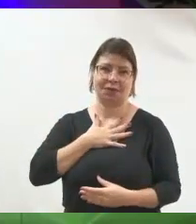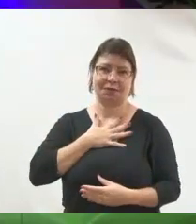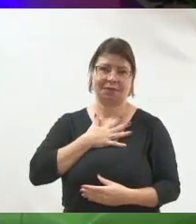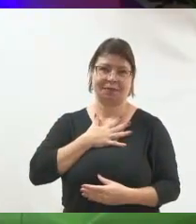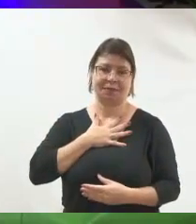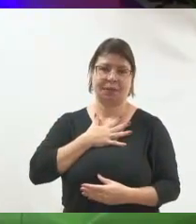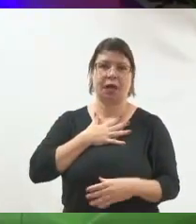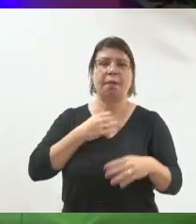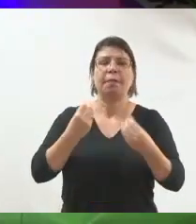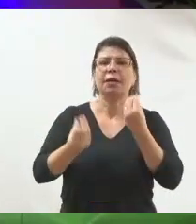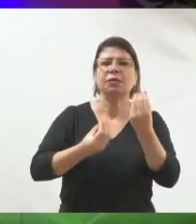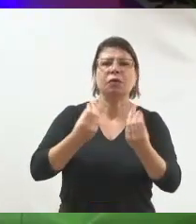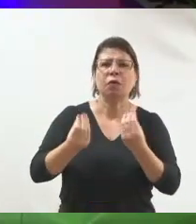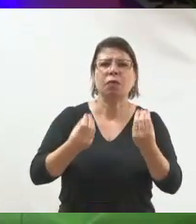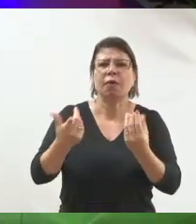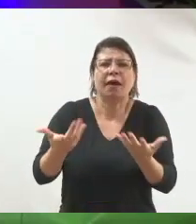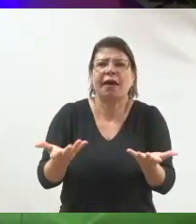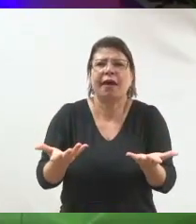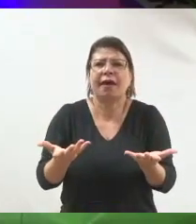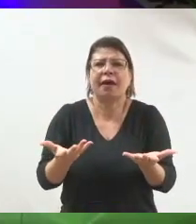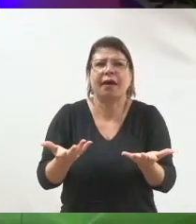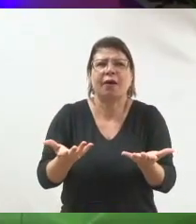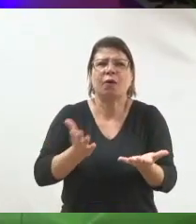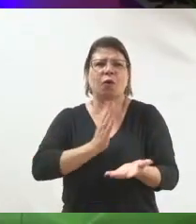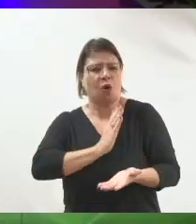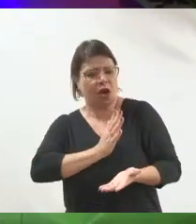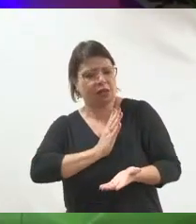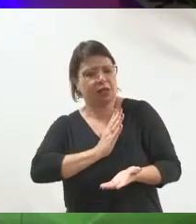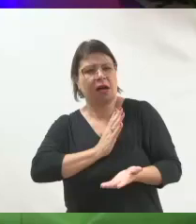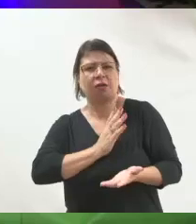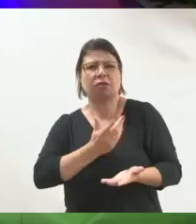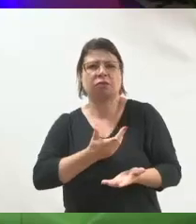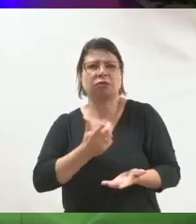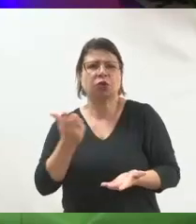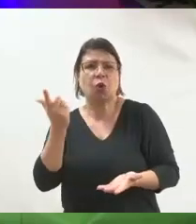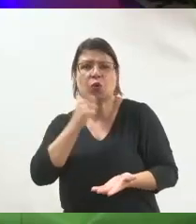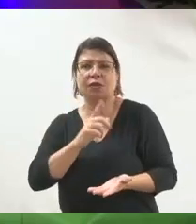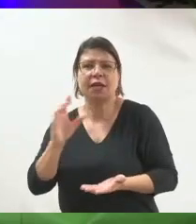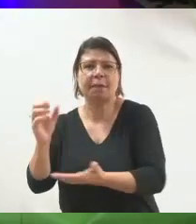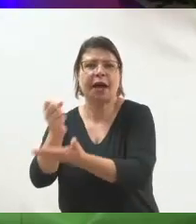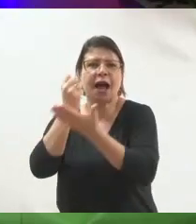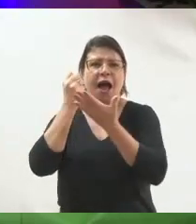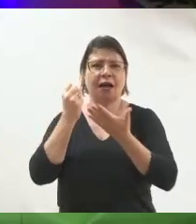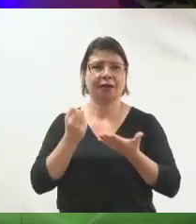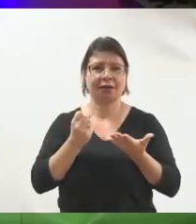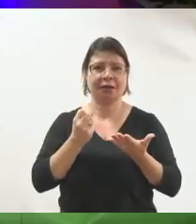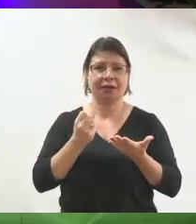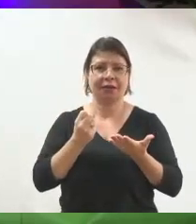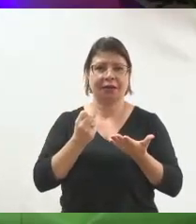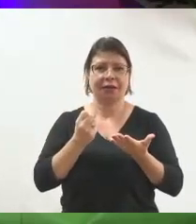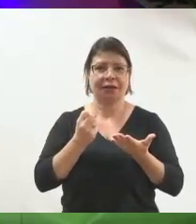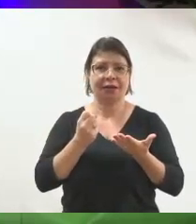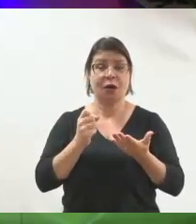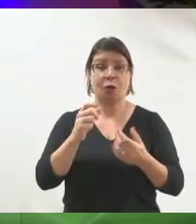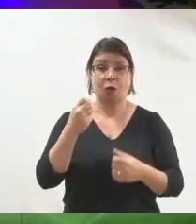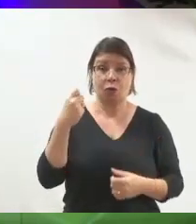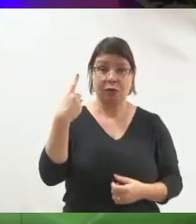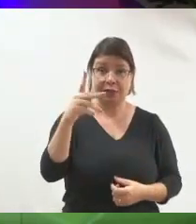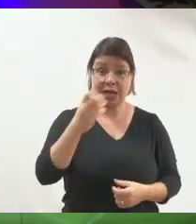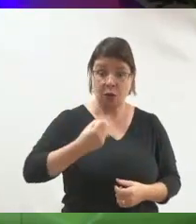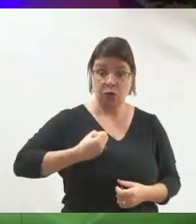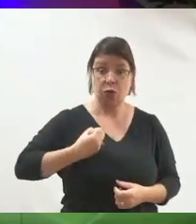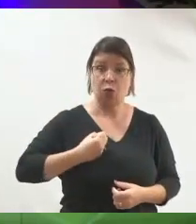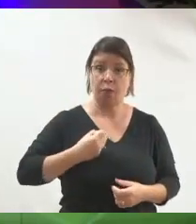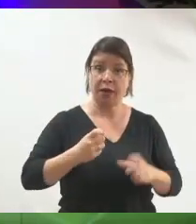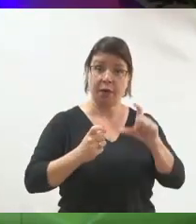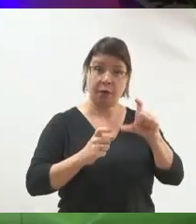mobilização do voto, que é o ato de ir lá votar e colocar o seu número, é a última dessas etapas. Se a